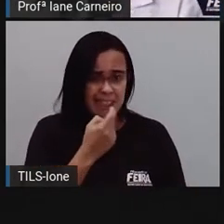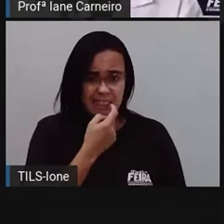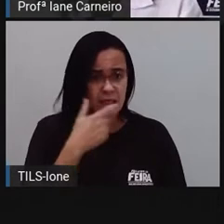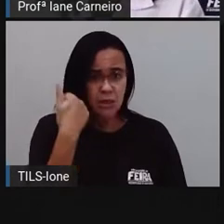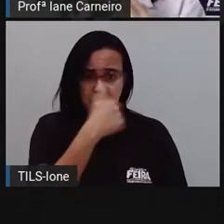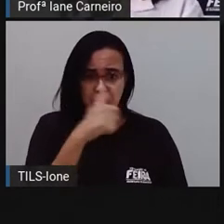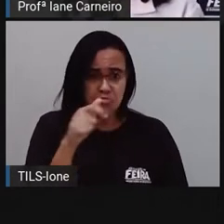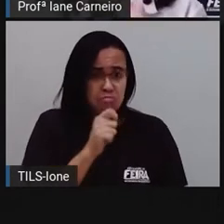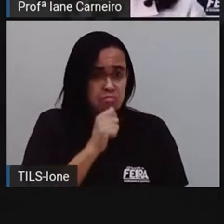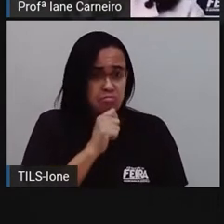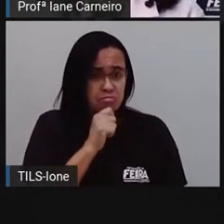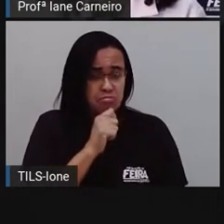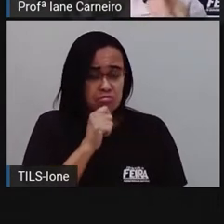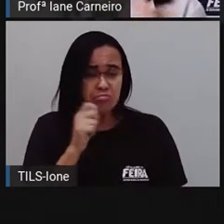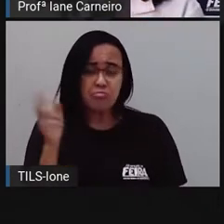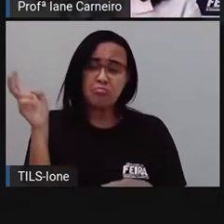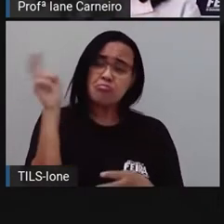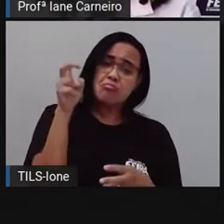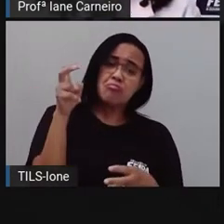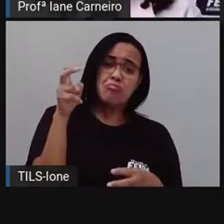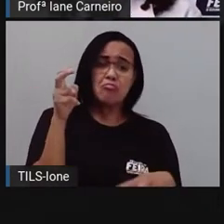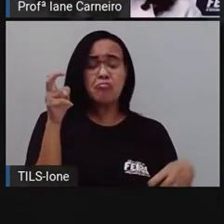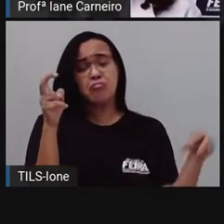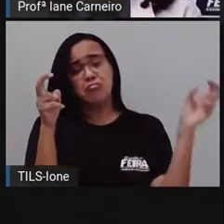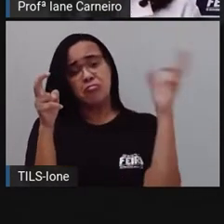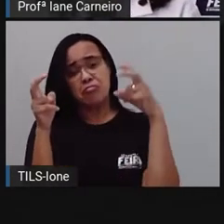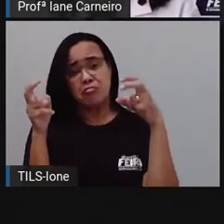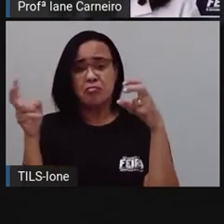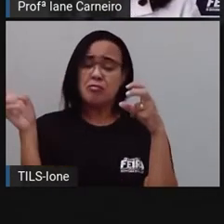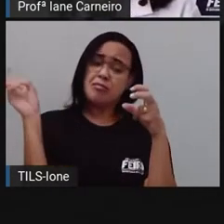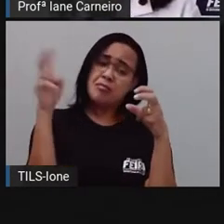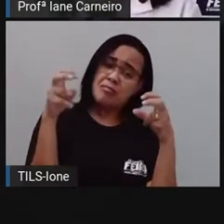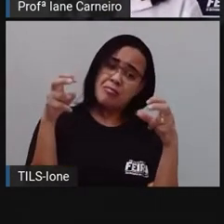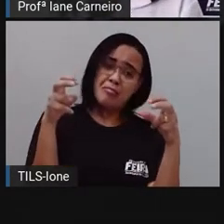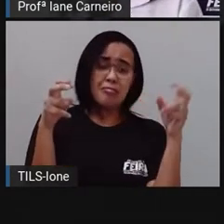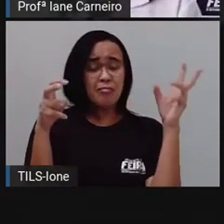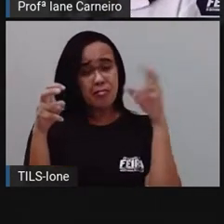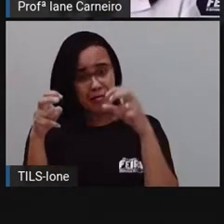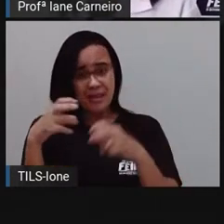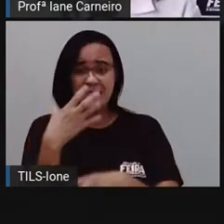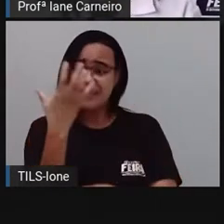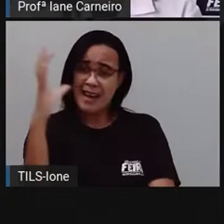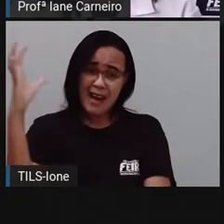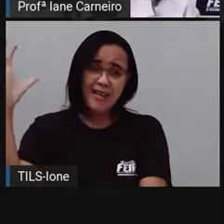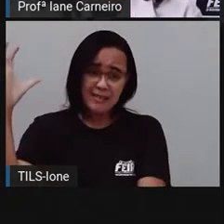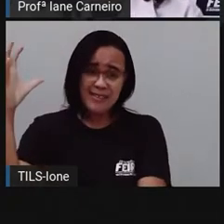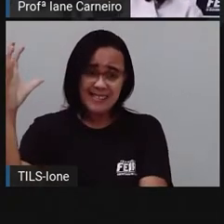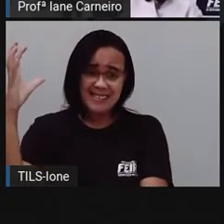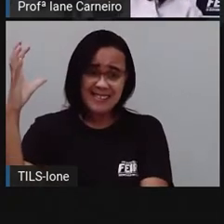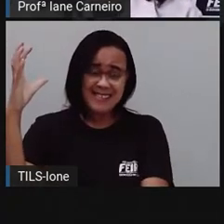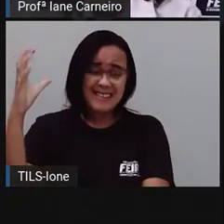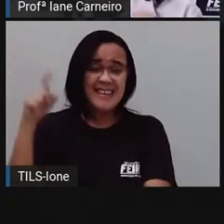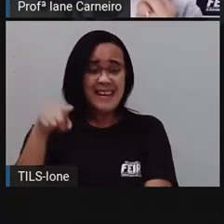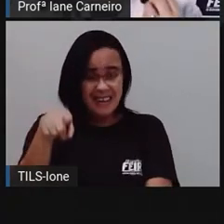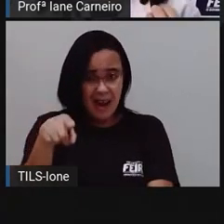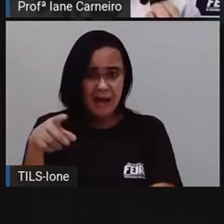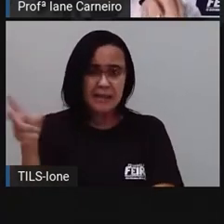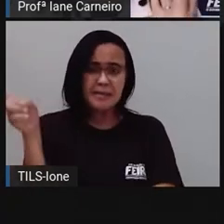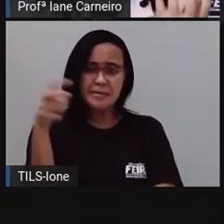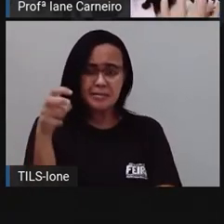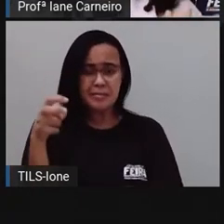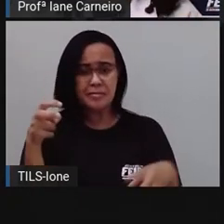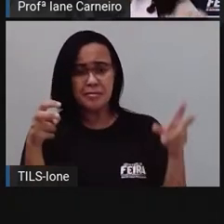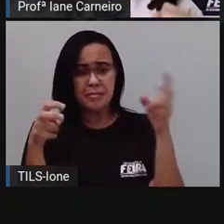E vive pendurado nas árvores aqui do Brasil. Assim, o Bicho Preguiça, né? tem um